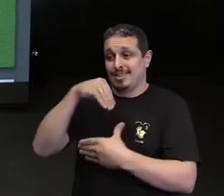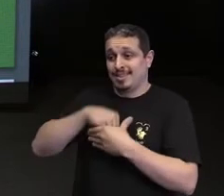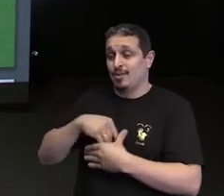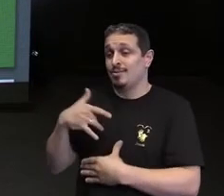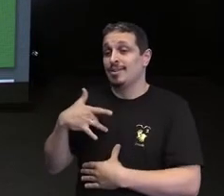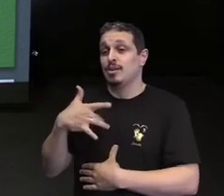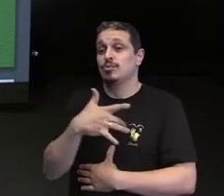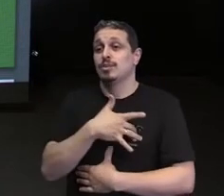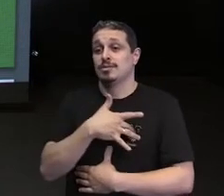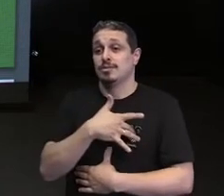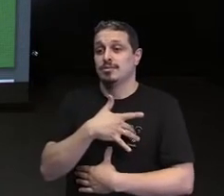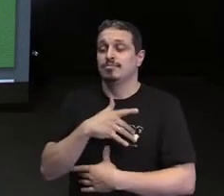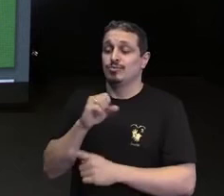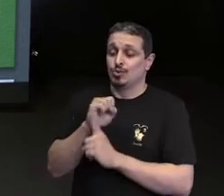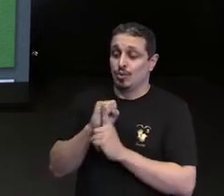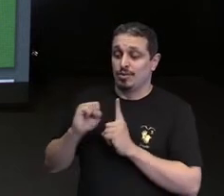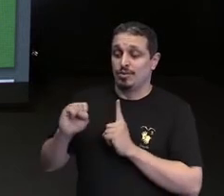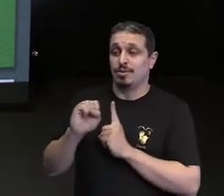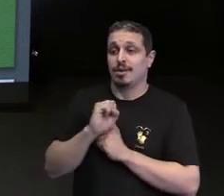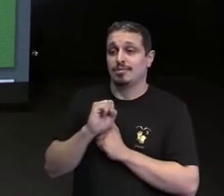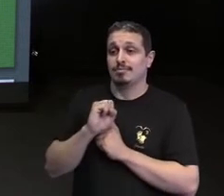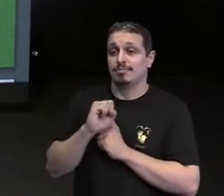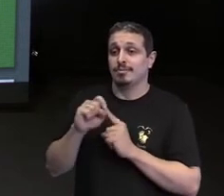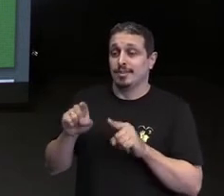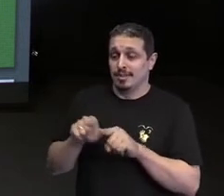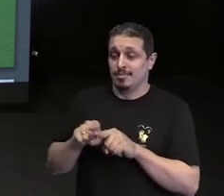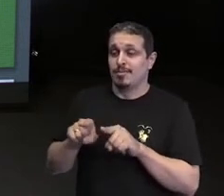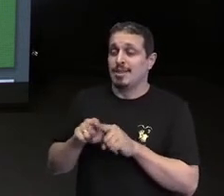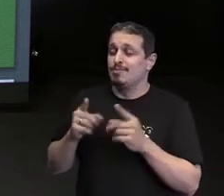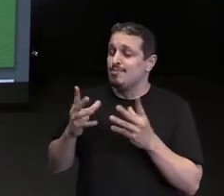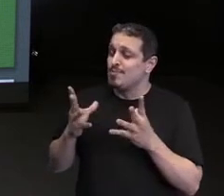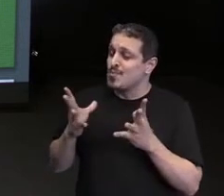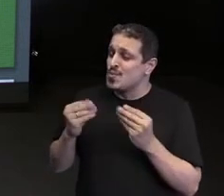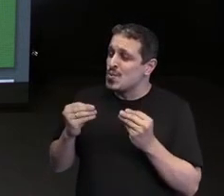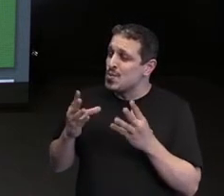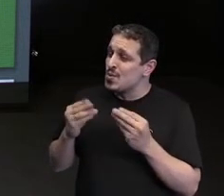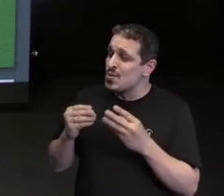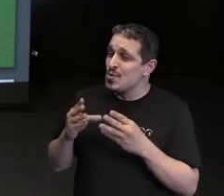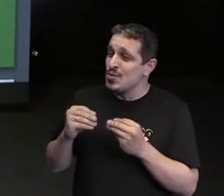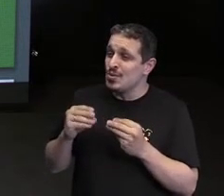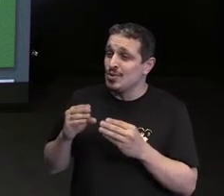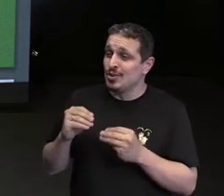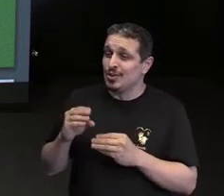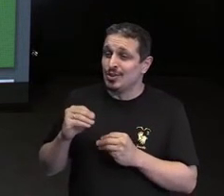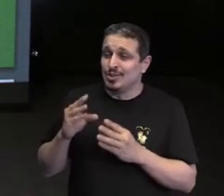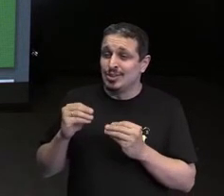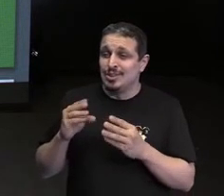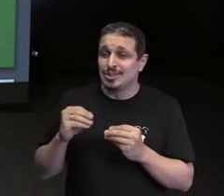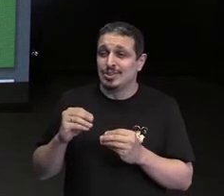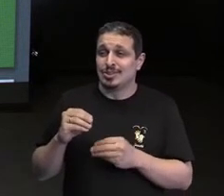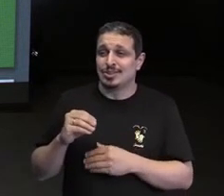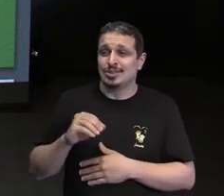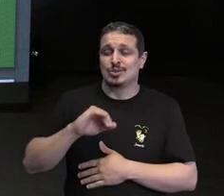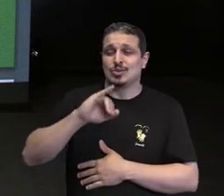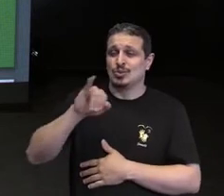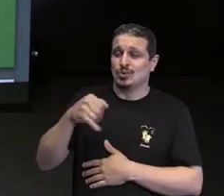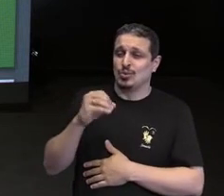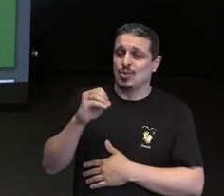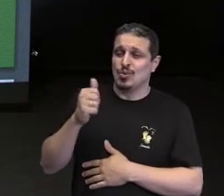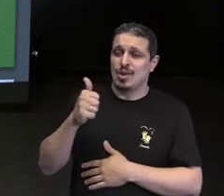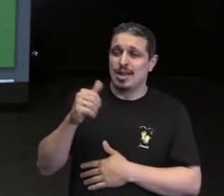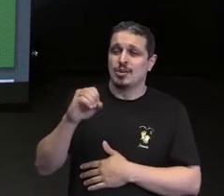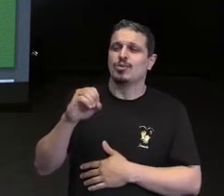um todo. por muitas Lauras, por muitos Joãos, por muitos Pedros, por muitos Emanuais,